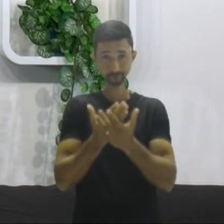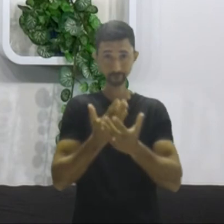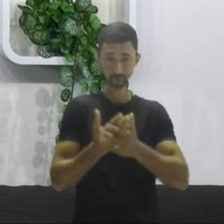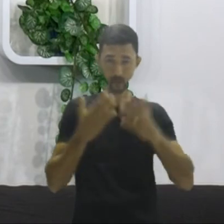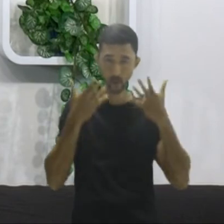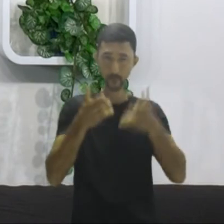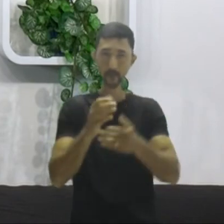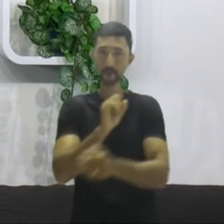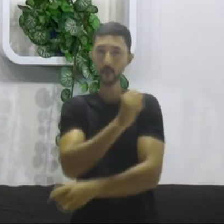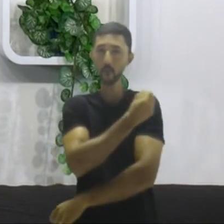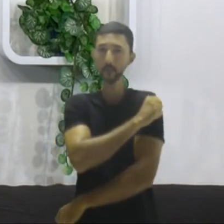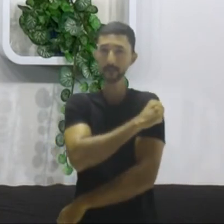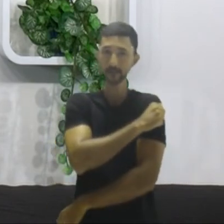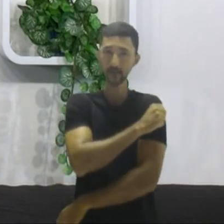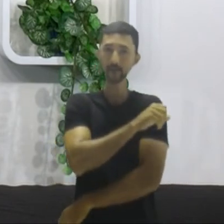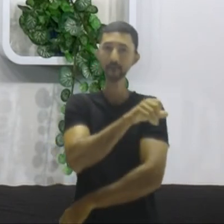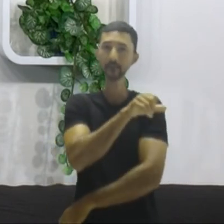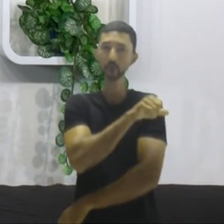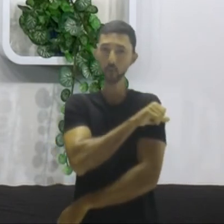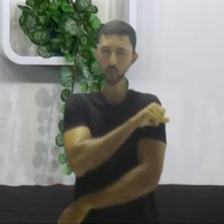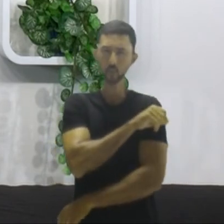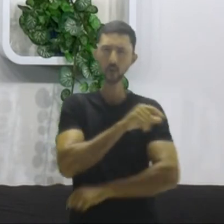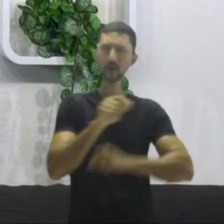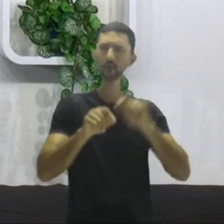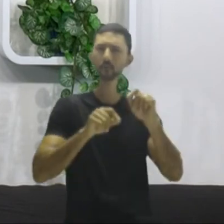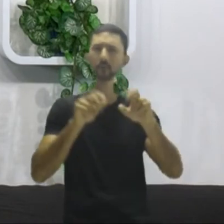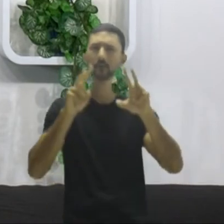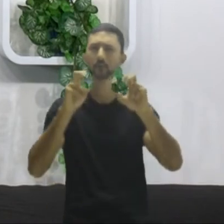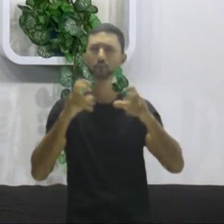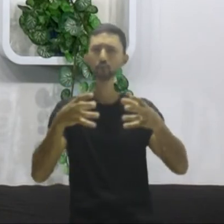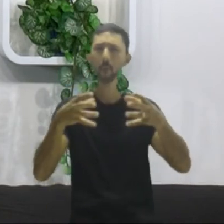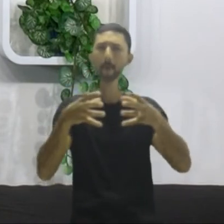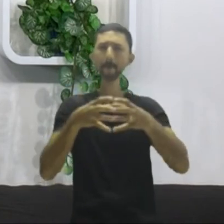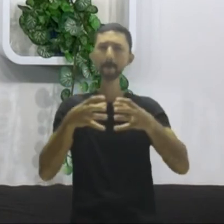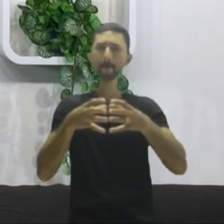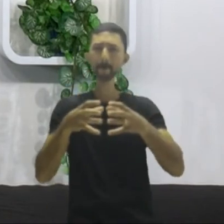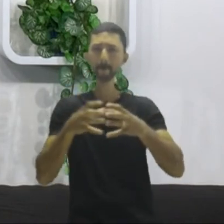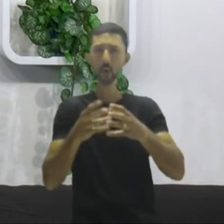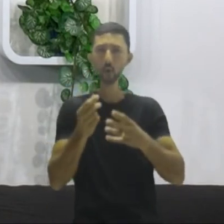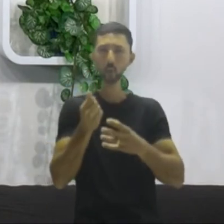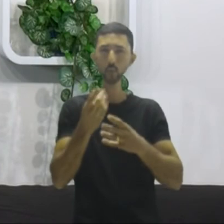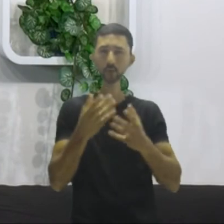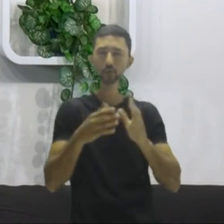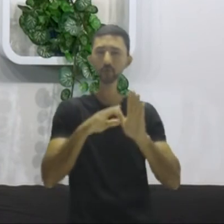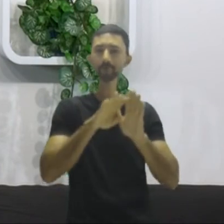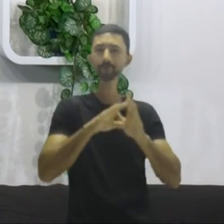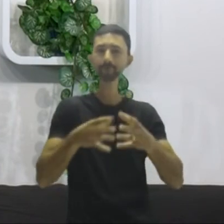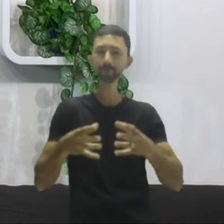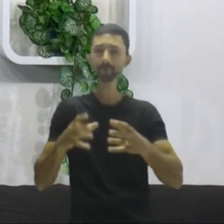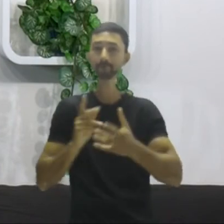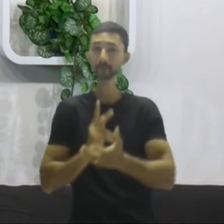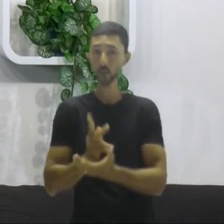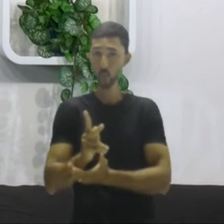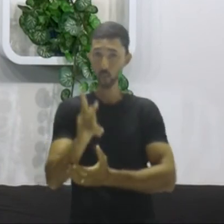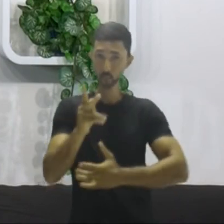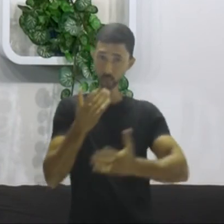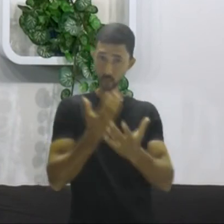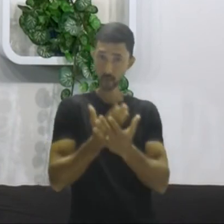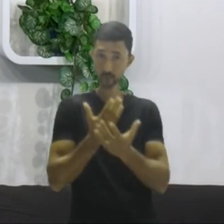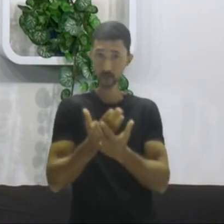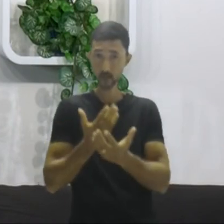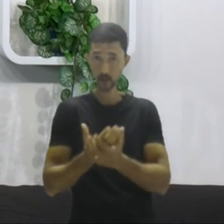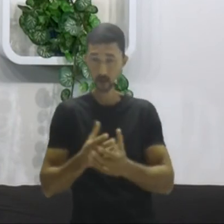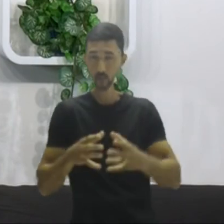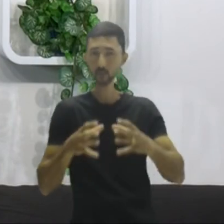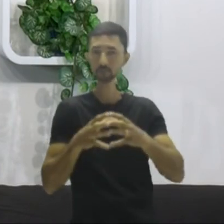para o oitavo e nono anos sobre blocos econômicos, especificamente continuando a nossa aula